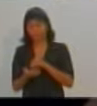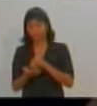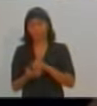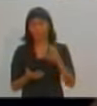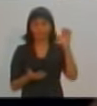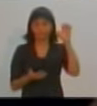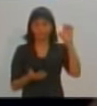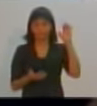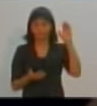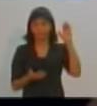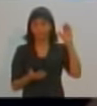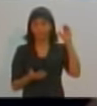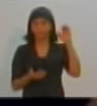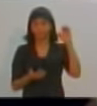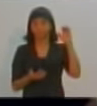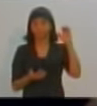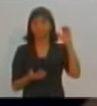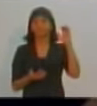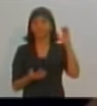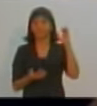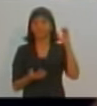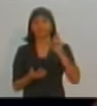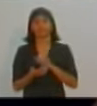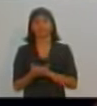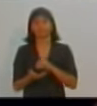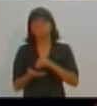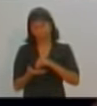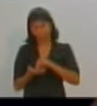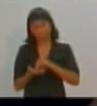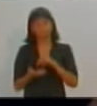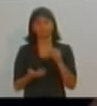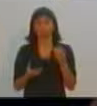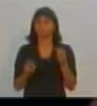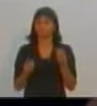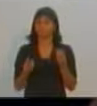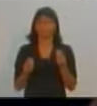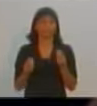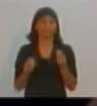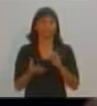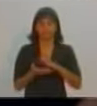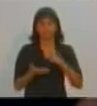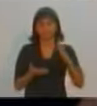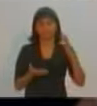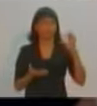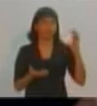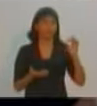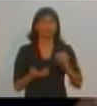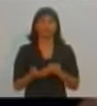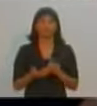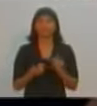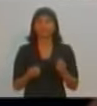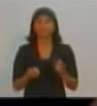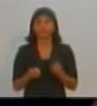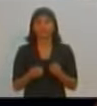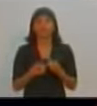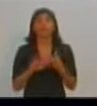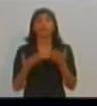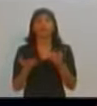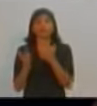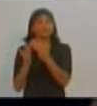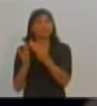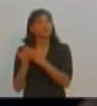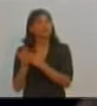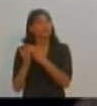Oi, eu sou a Tainá, eu sou do bairro São Judas e a falta de vagas em creches é bastante. E eu gostaria de saber quais são as